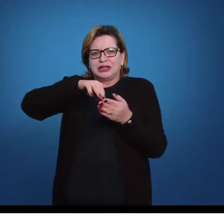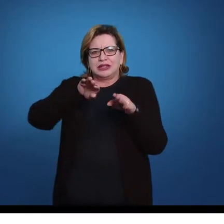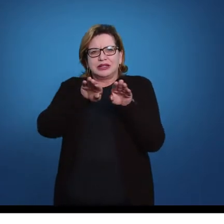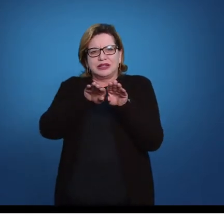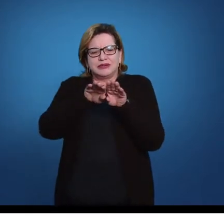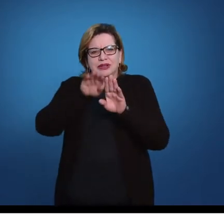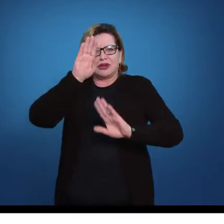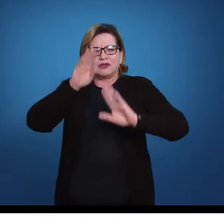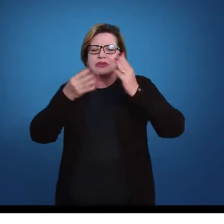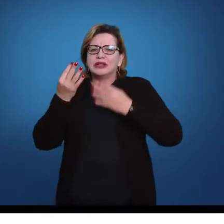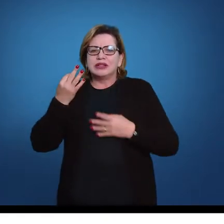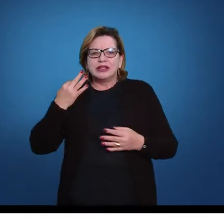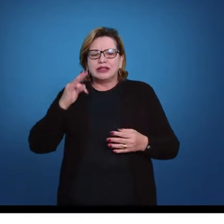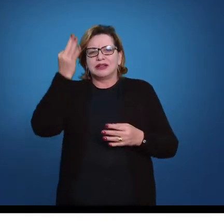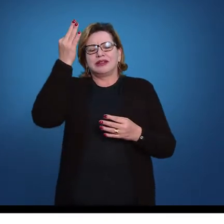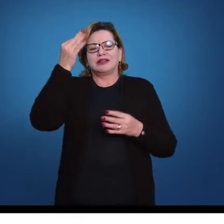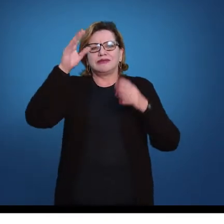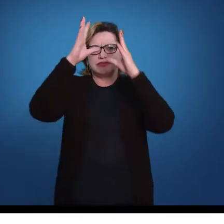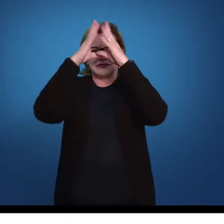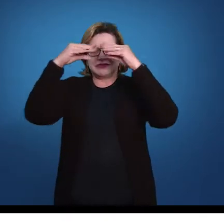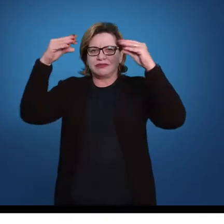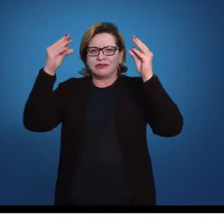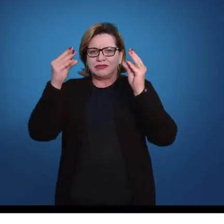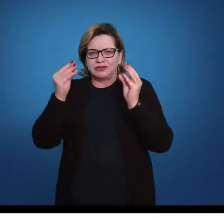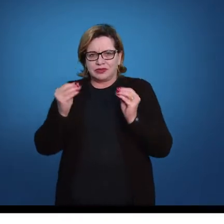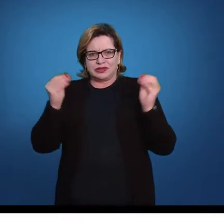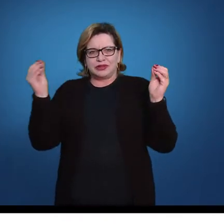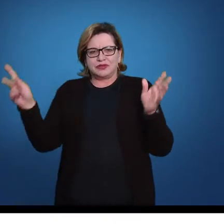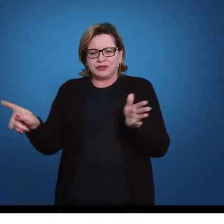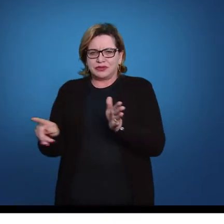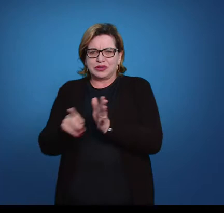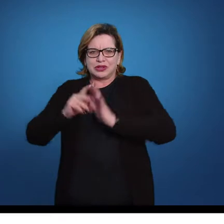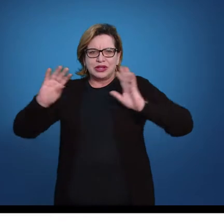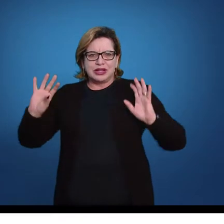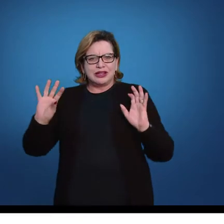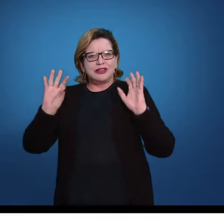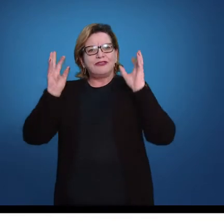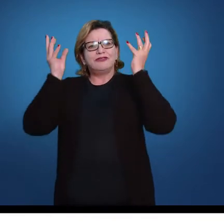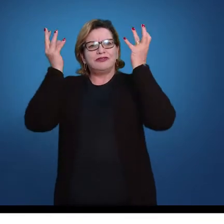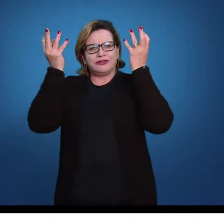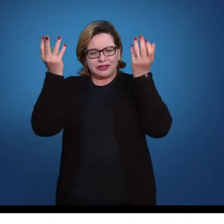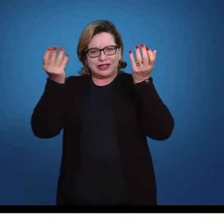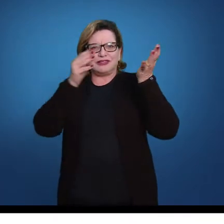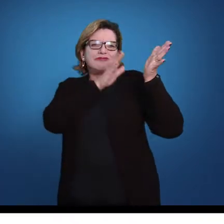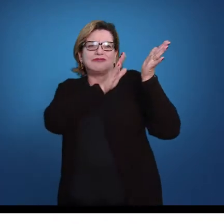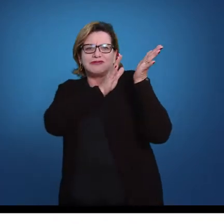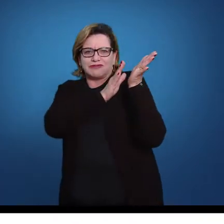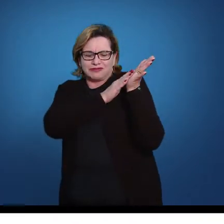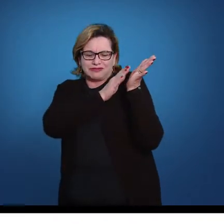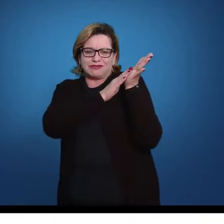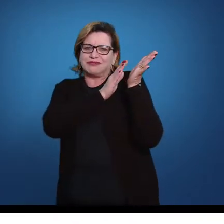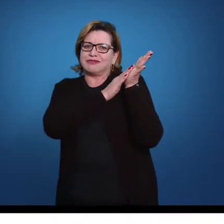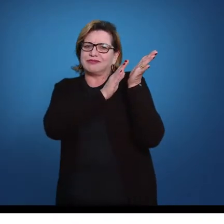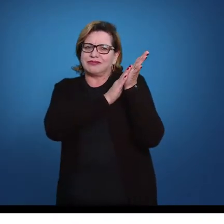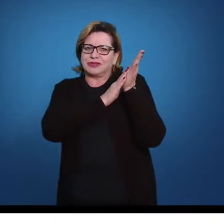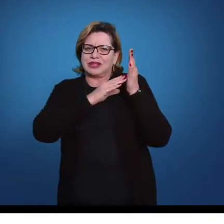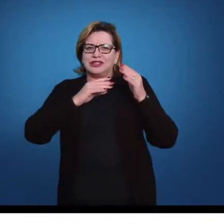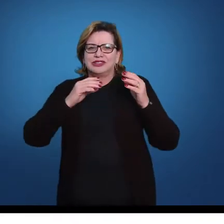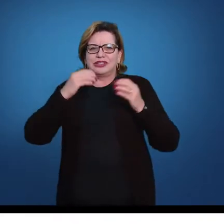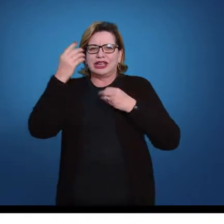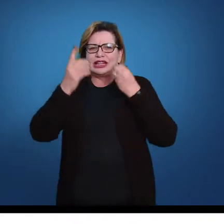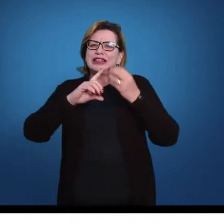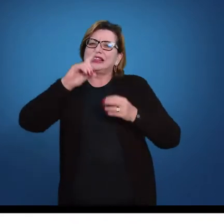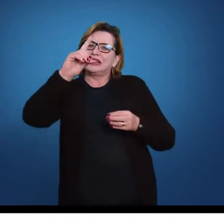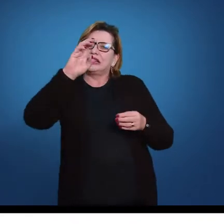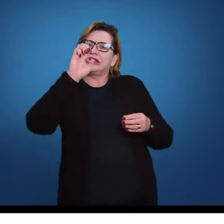algumas técnicas circenses faziam parte de festividades pagãs em homenagem principalmente aos deuses da